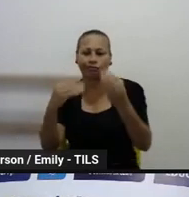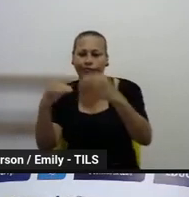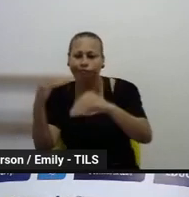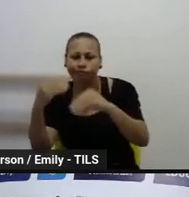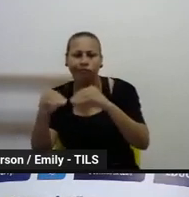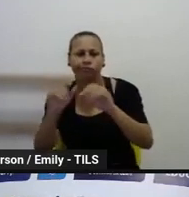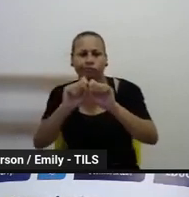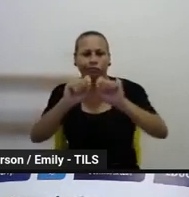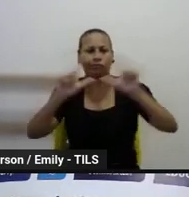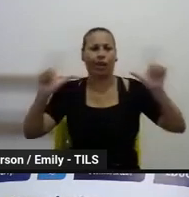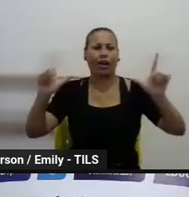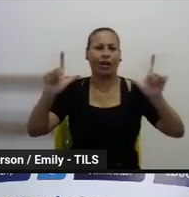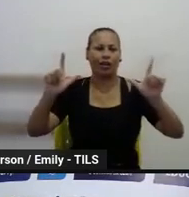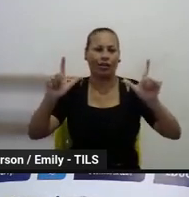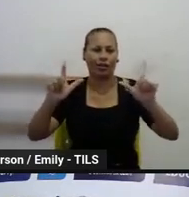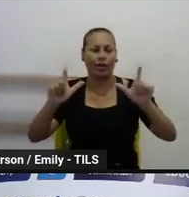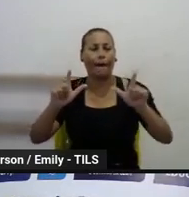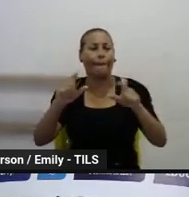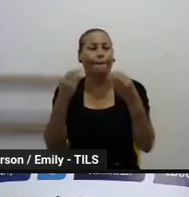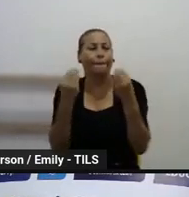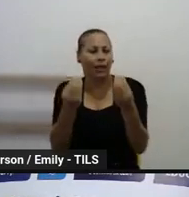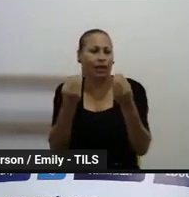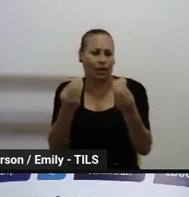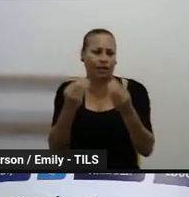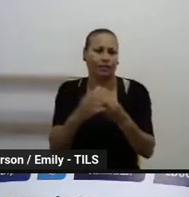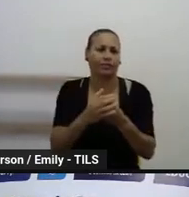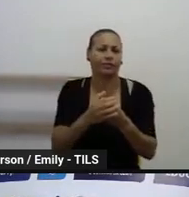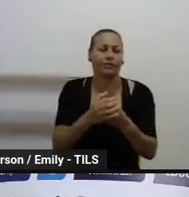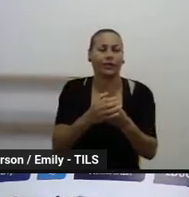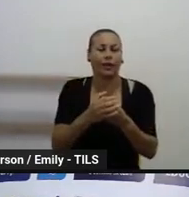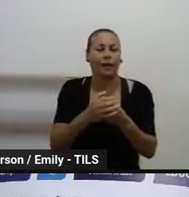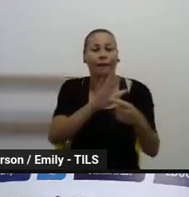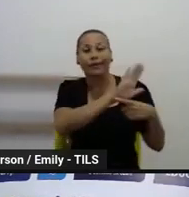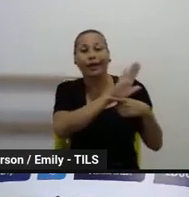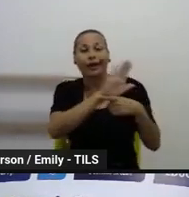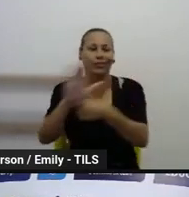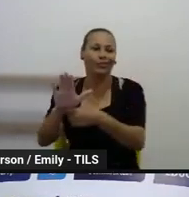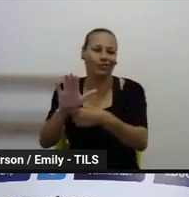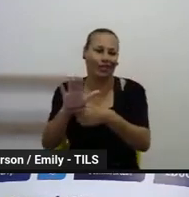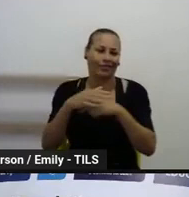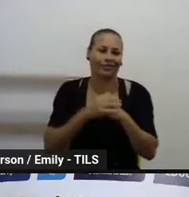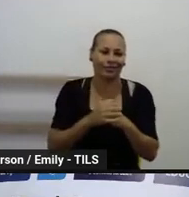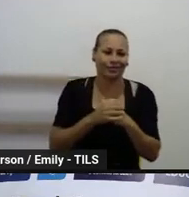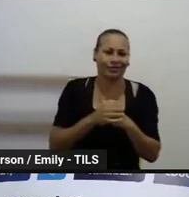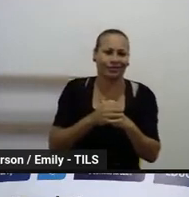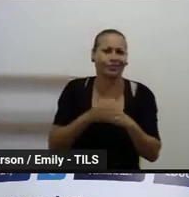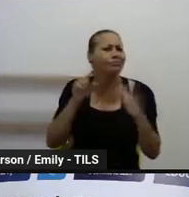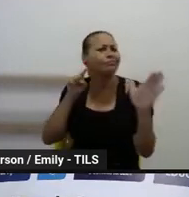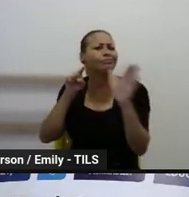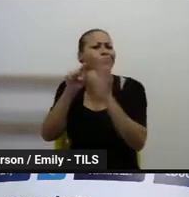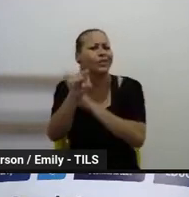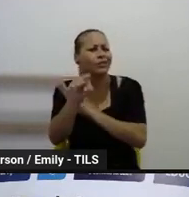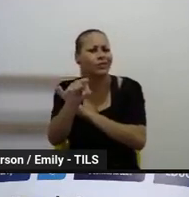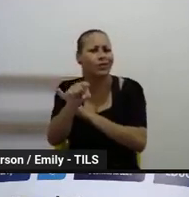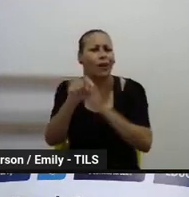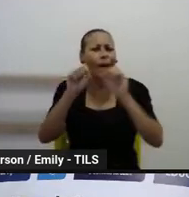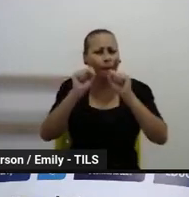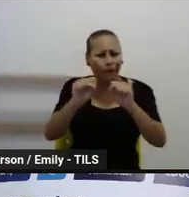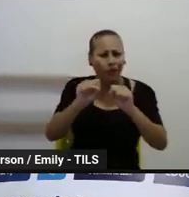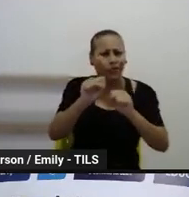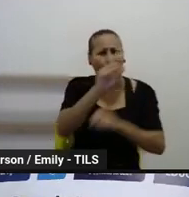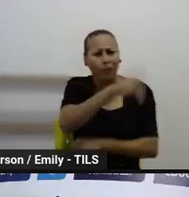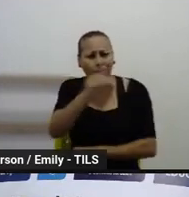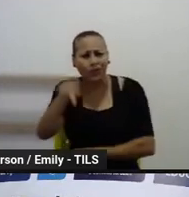ele aberto para as inscrições, né, então a gente vai prorrogar e alguém perguntou se pode ser professor de 20 horas